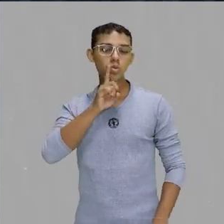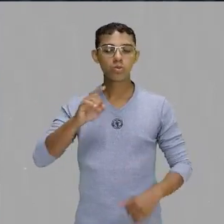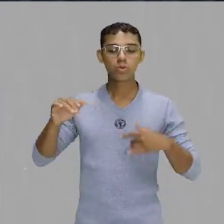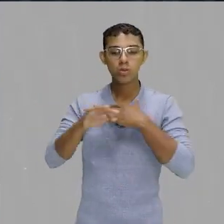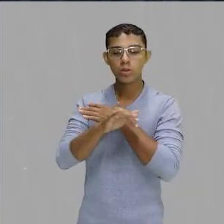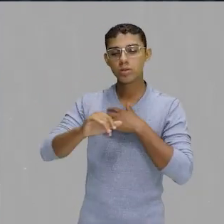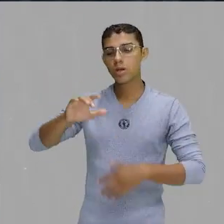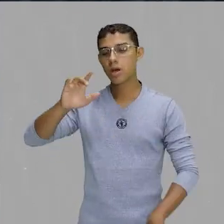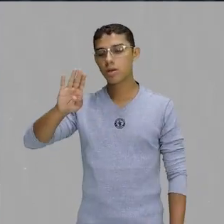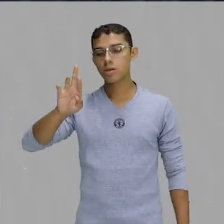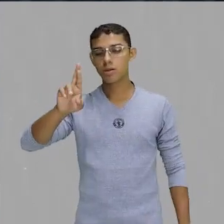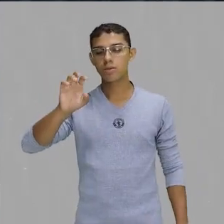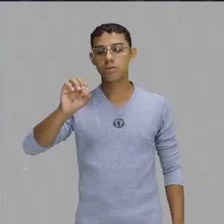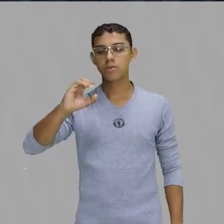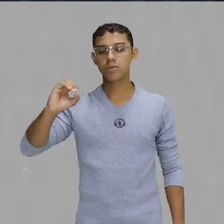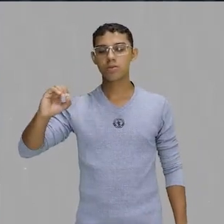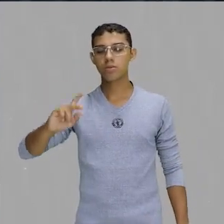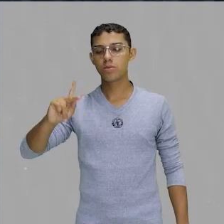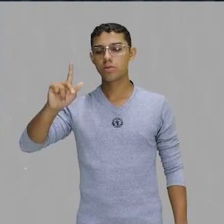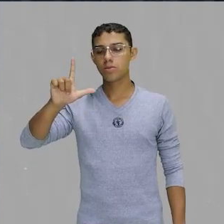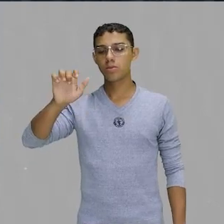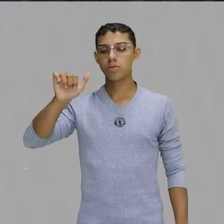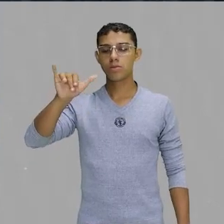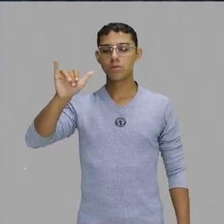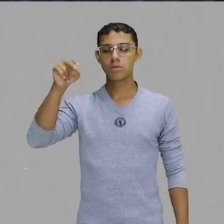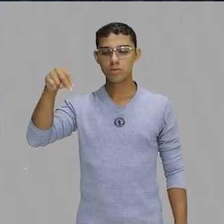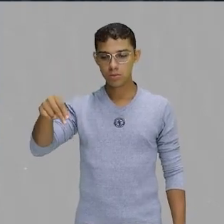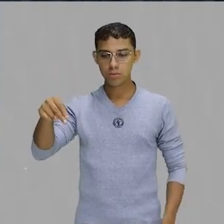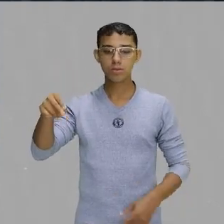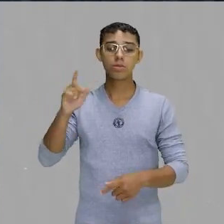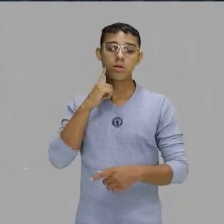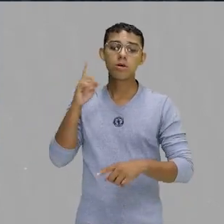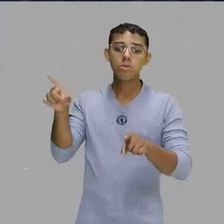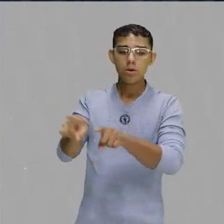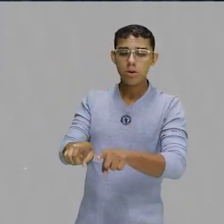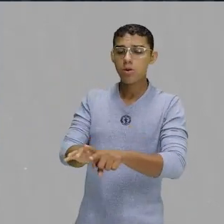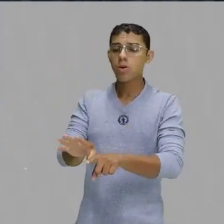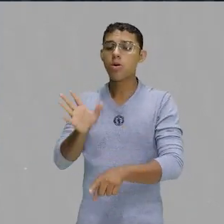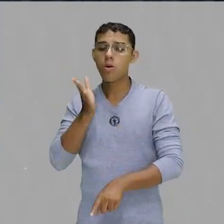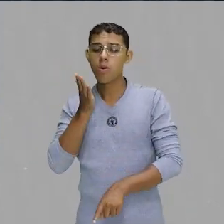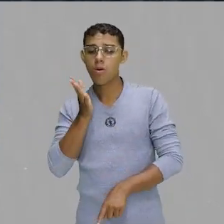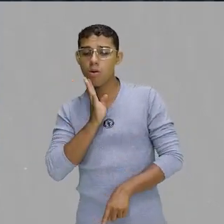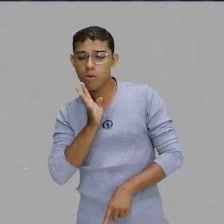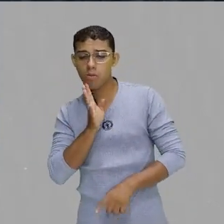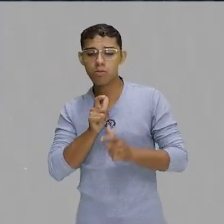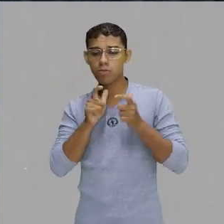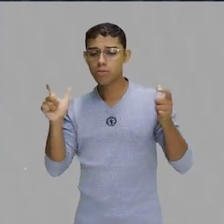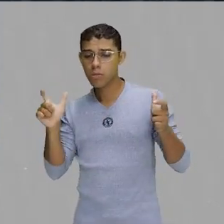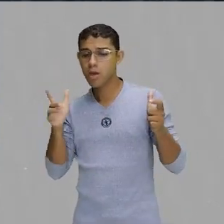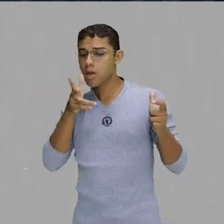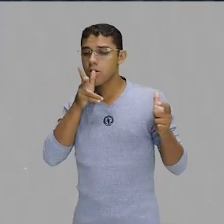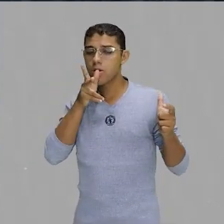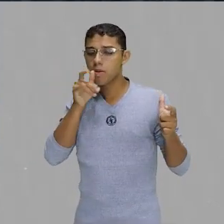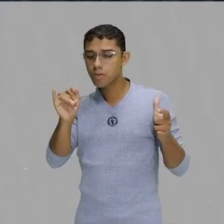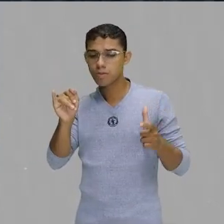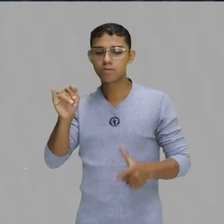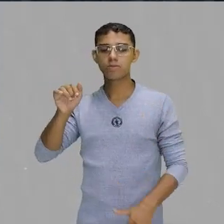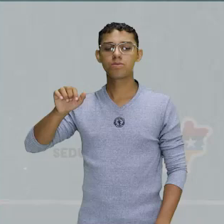e é considerado pela maioria dos experts no reggaeton como o pai do reggaeton.